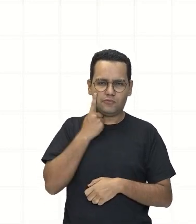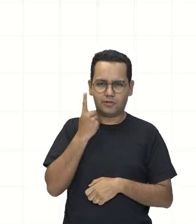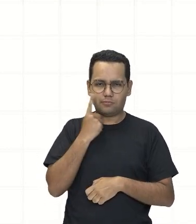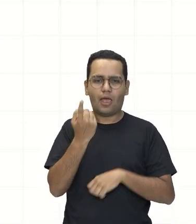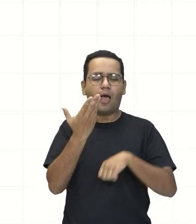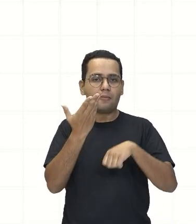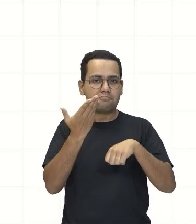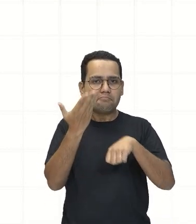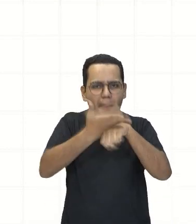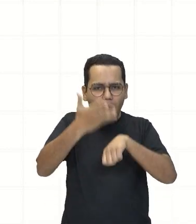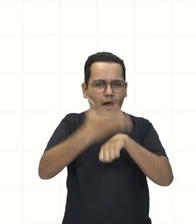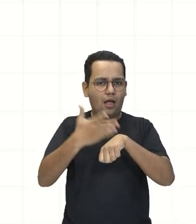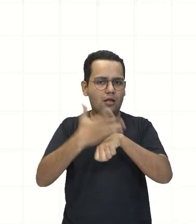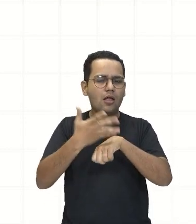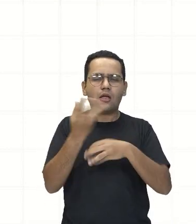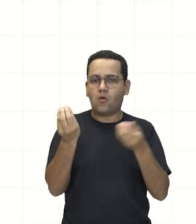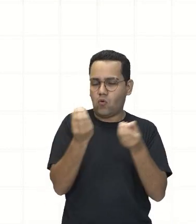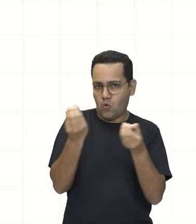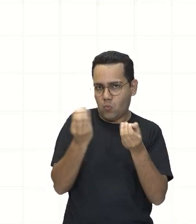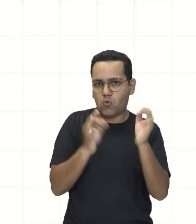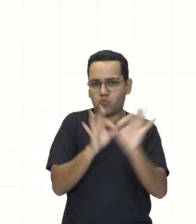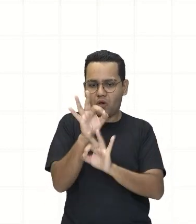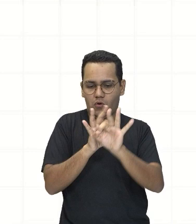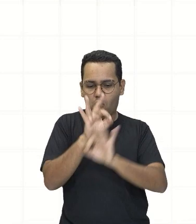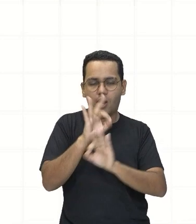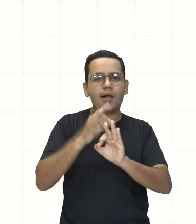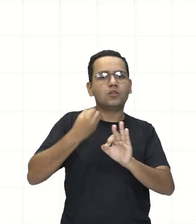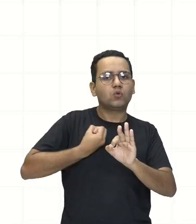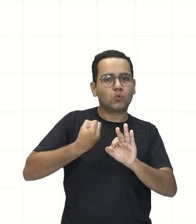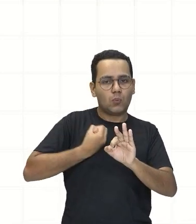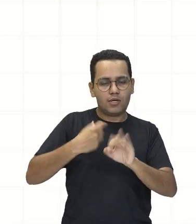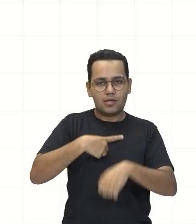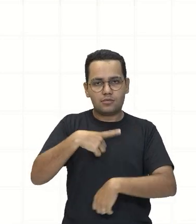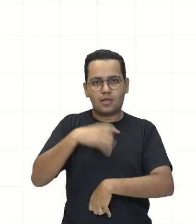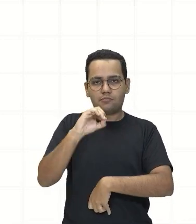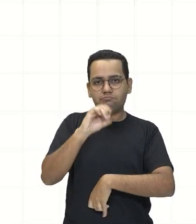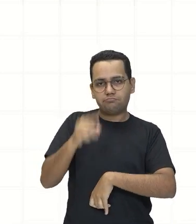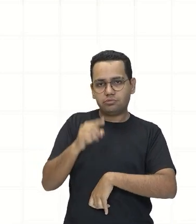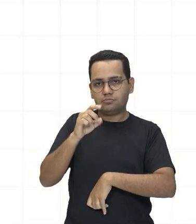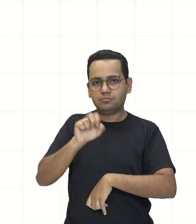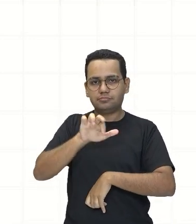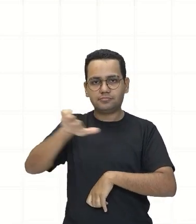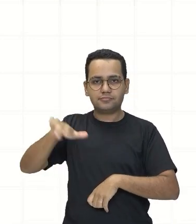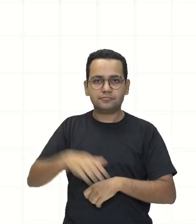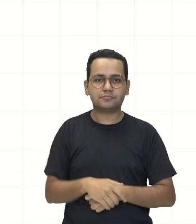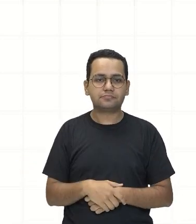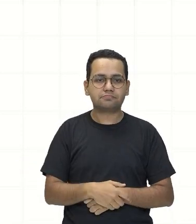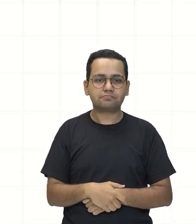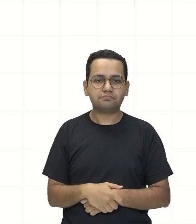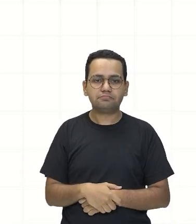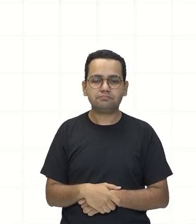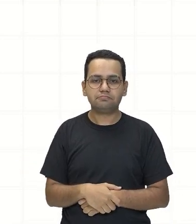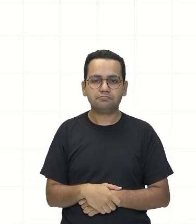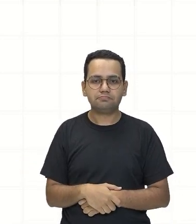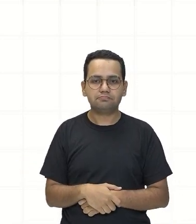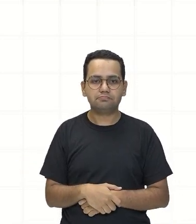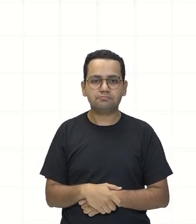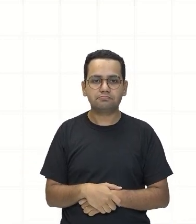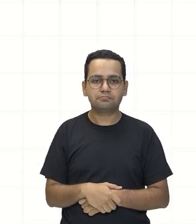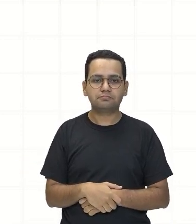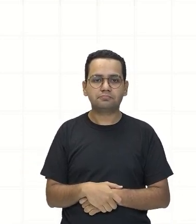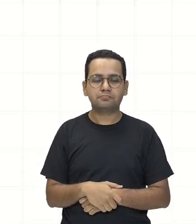números em notação científica Então, o que nós temos? É possível realizar operações com números